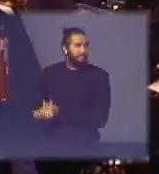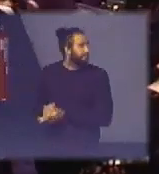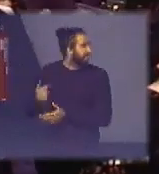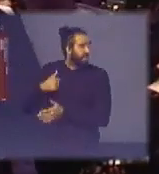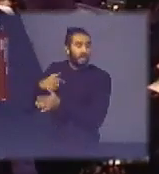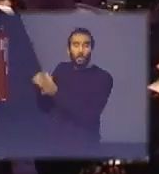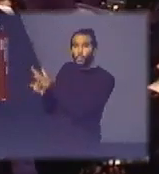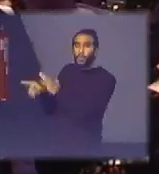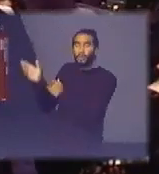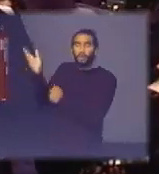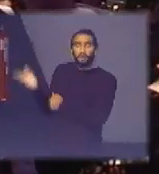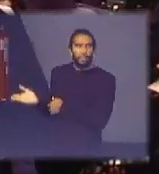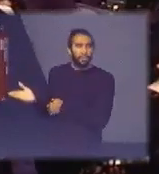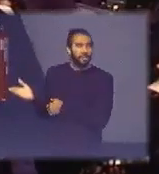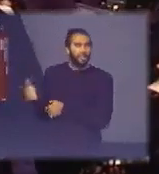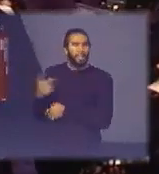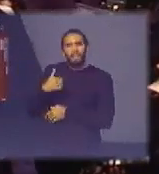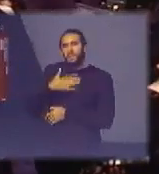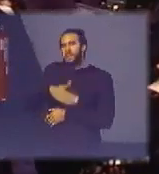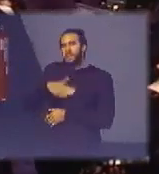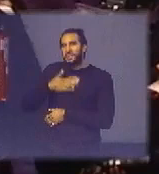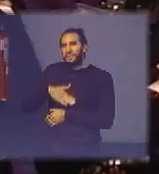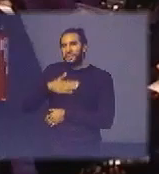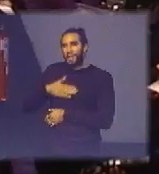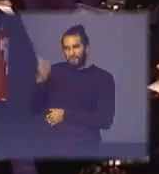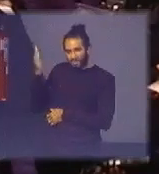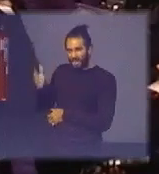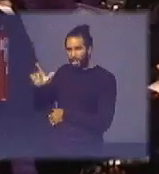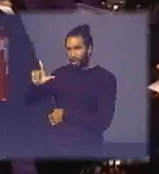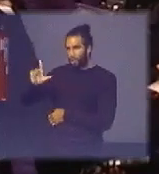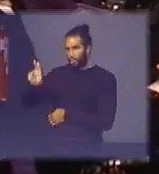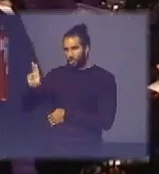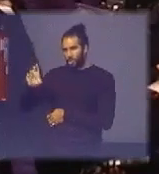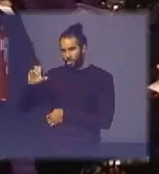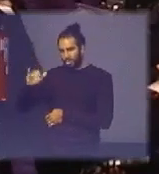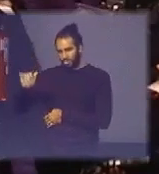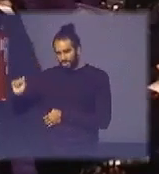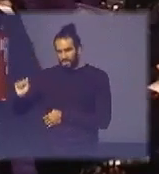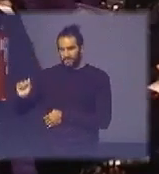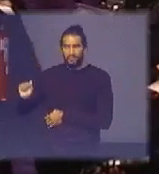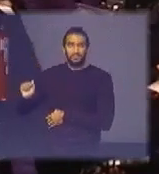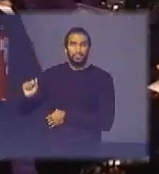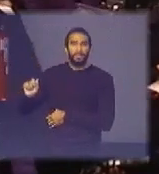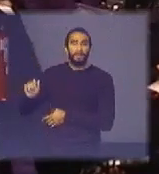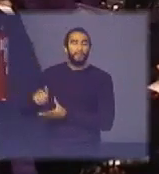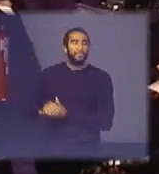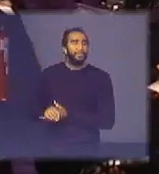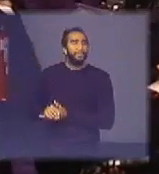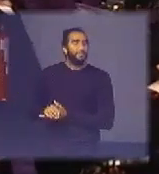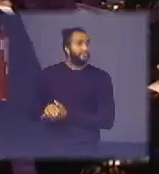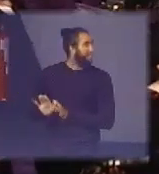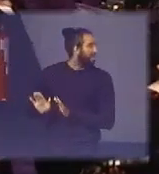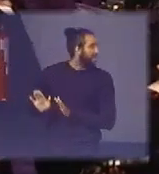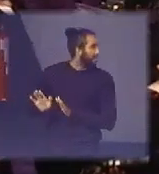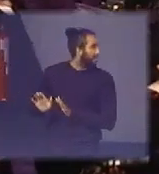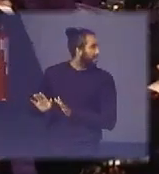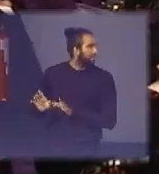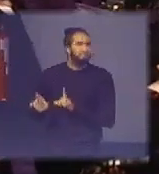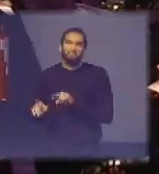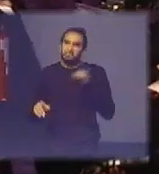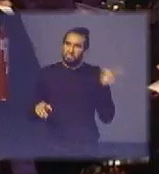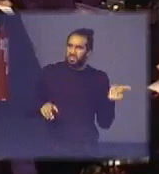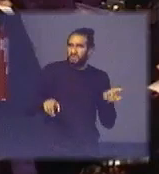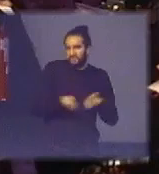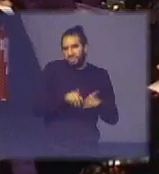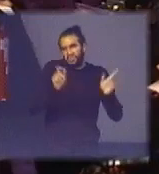aqui bem tranquila para a Lúcia depois eu vou pedir para a Lúcia fazer uma pergunta para o Ademir Ademir para a Lúcia